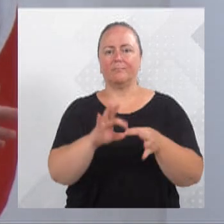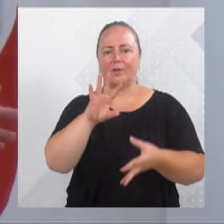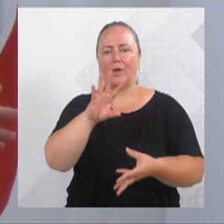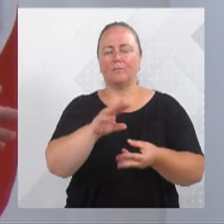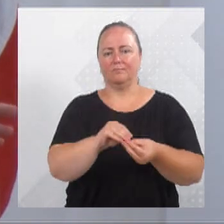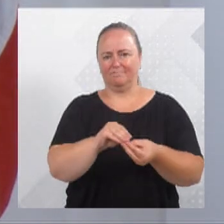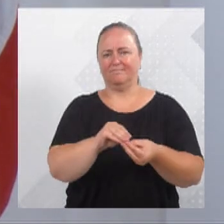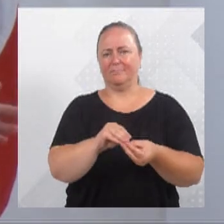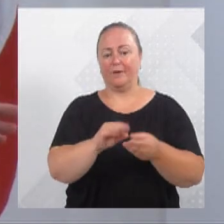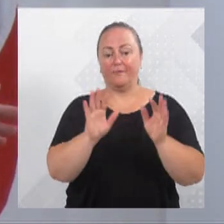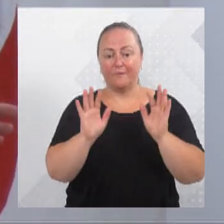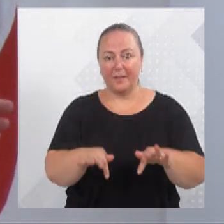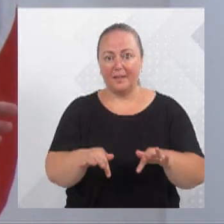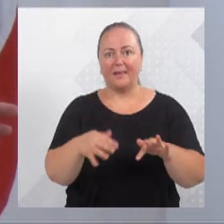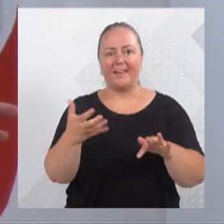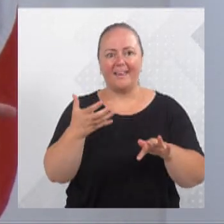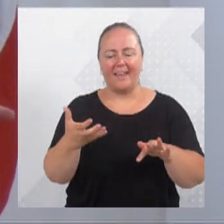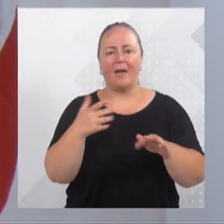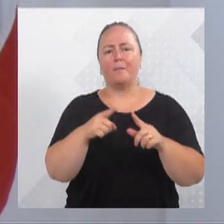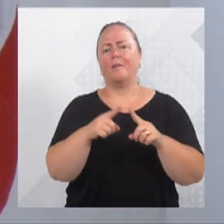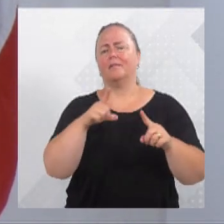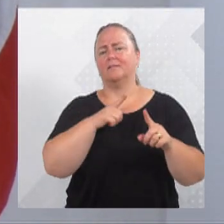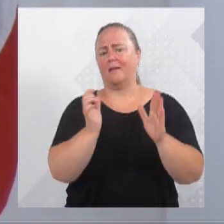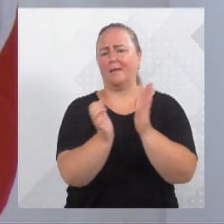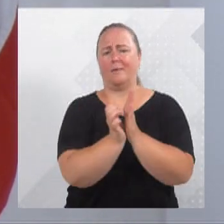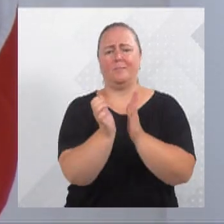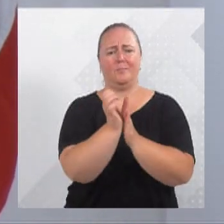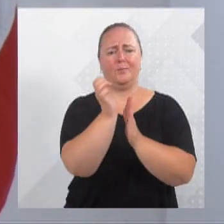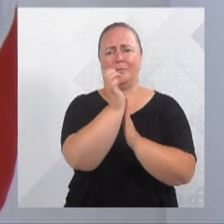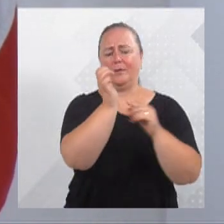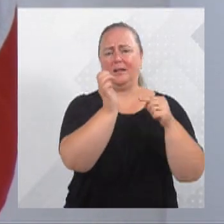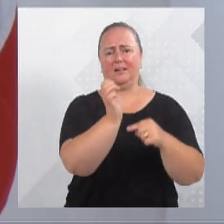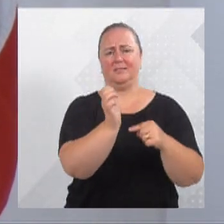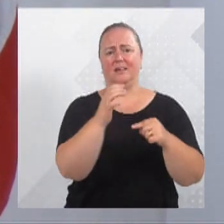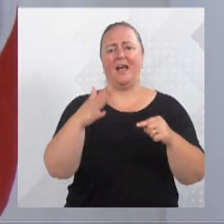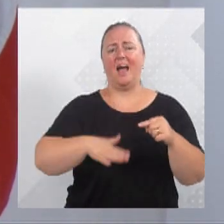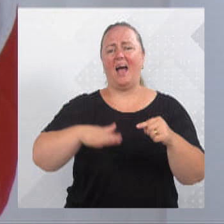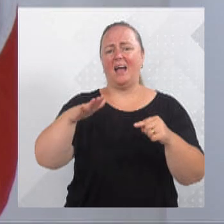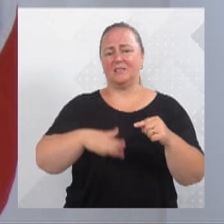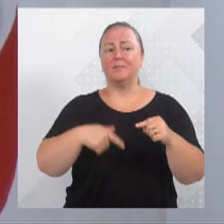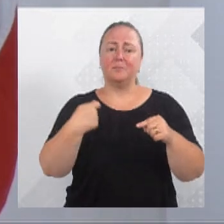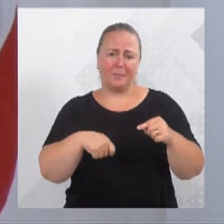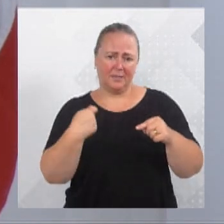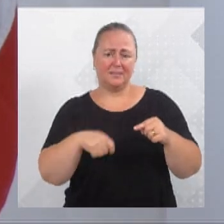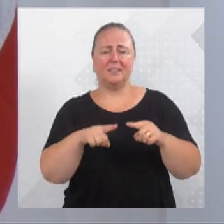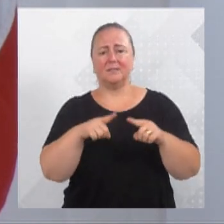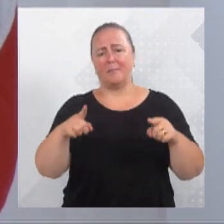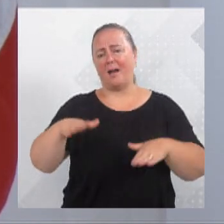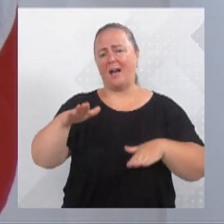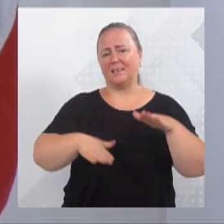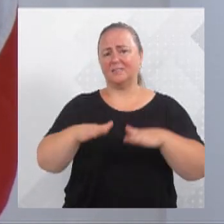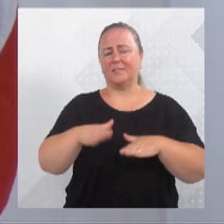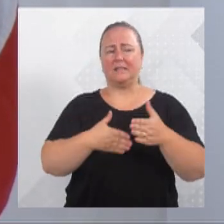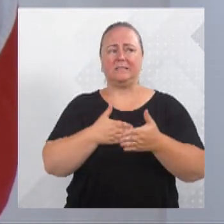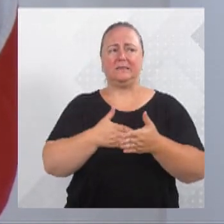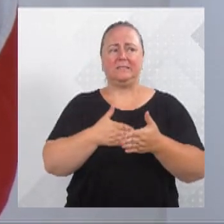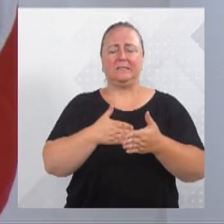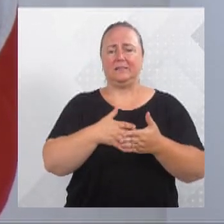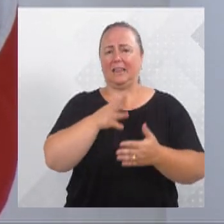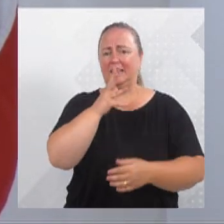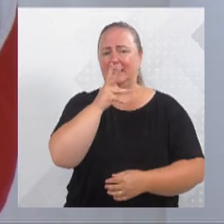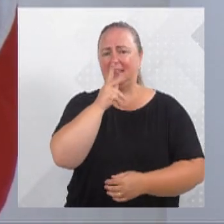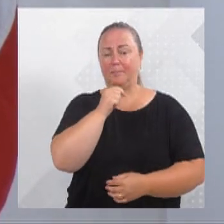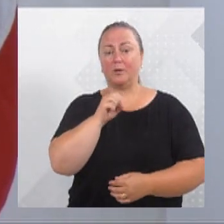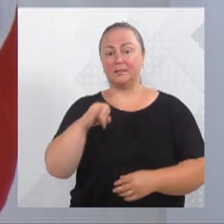enfrentamos uma burocracia necessária, mas uma burocracia que às vezes emperra a velocidade daquilo que o privado